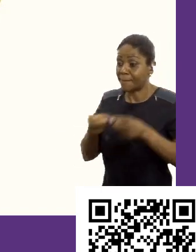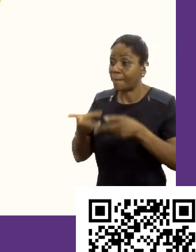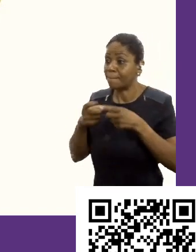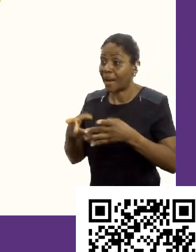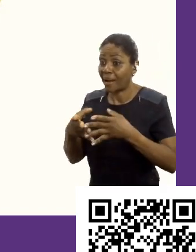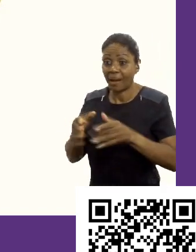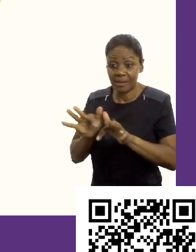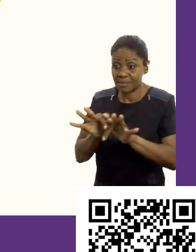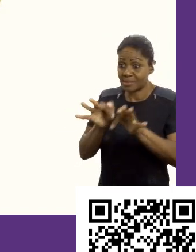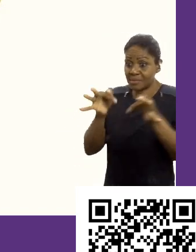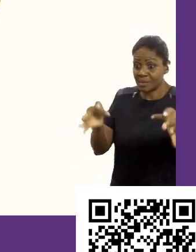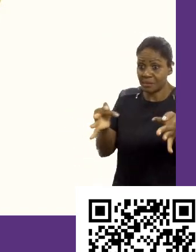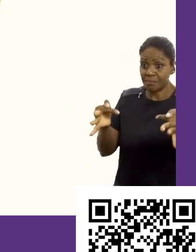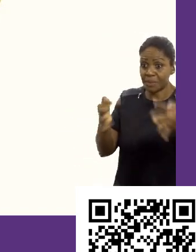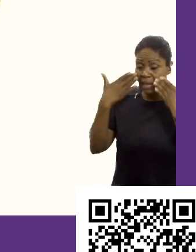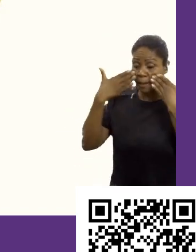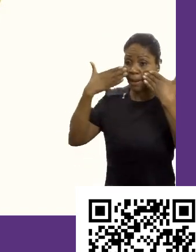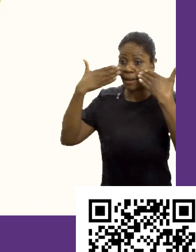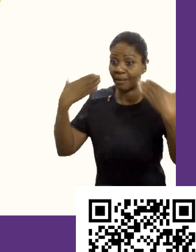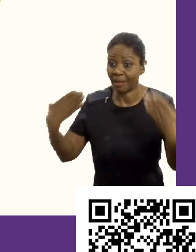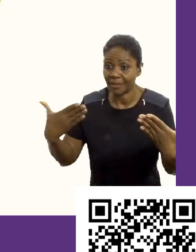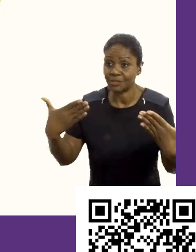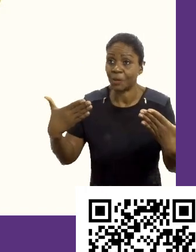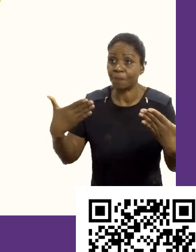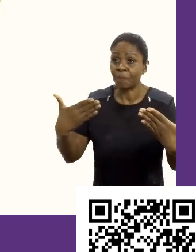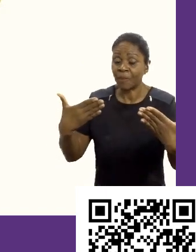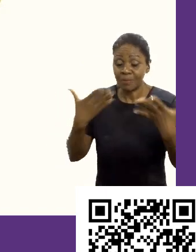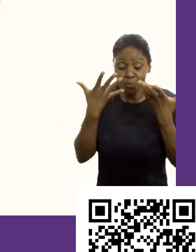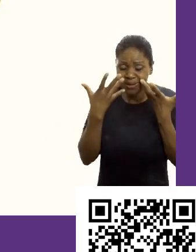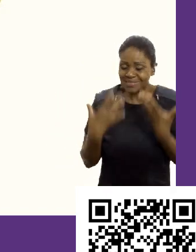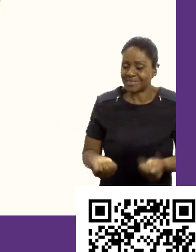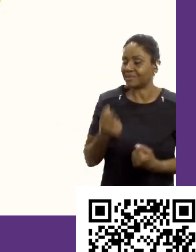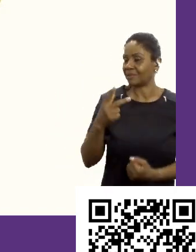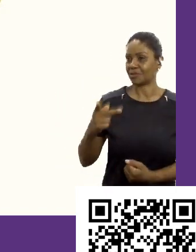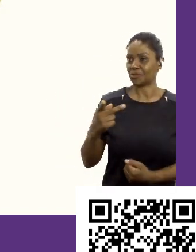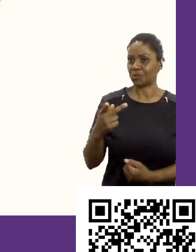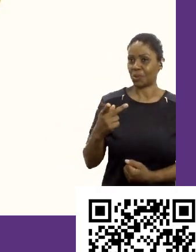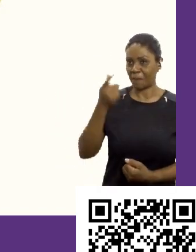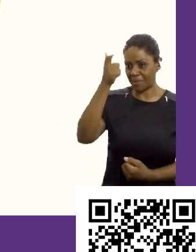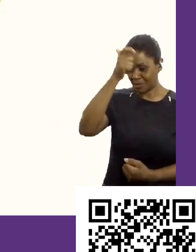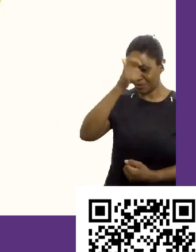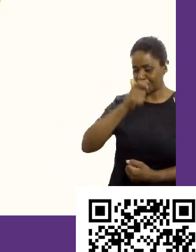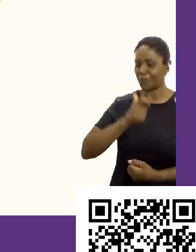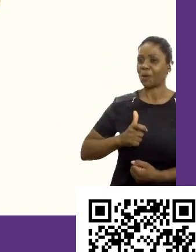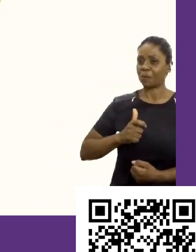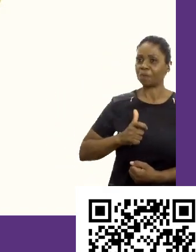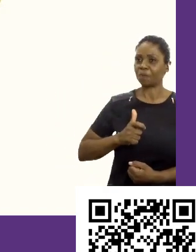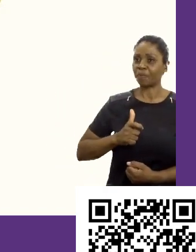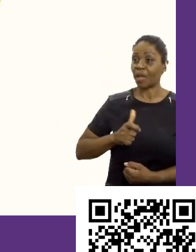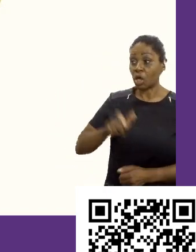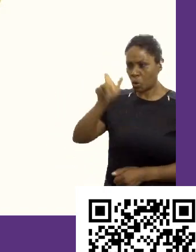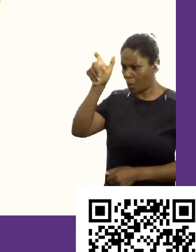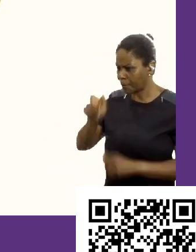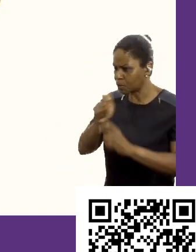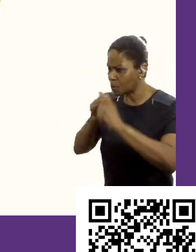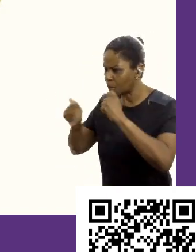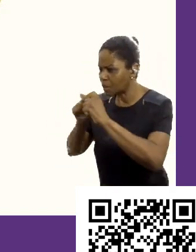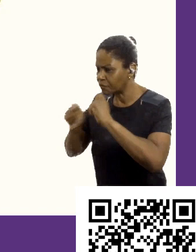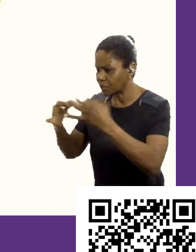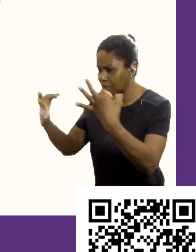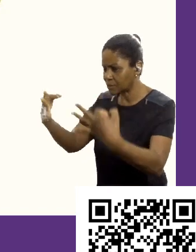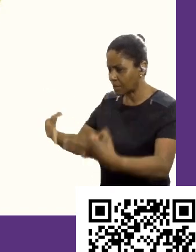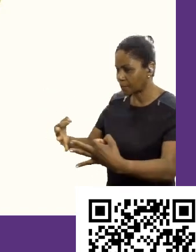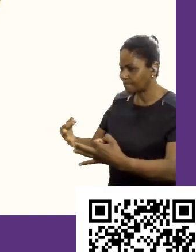cara dele ou dela que eles não compraram para si mesmo quem eles são. E um bom recrutador identifica em 30